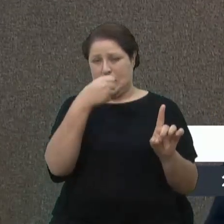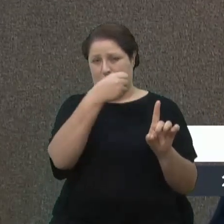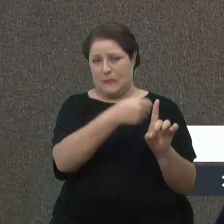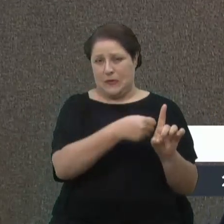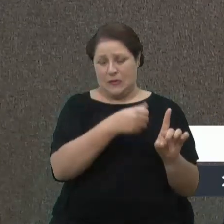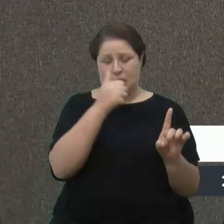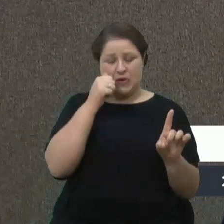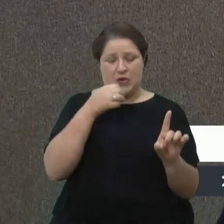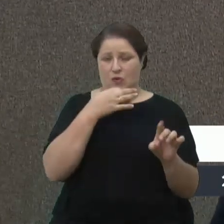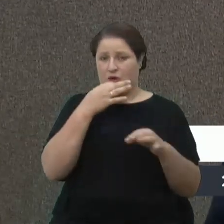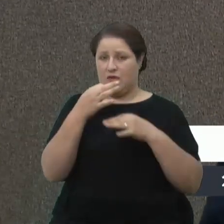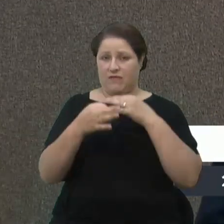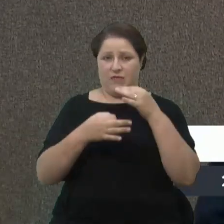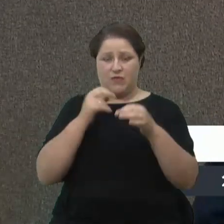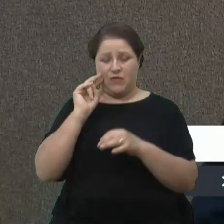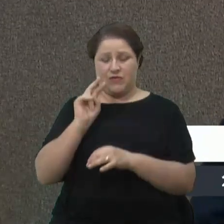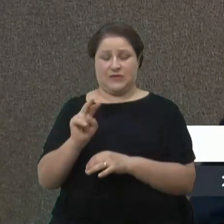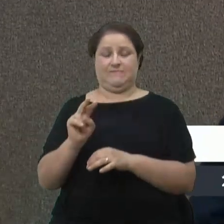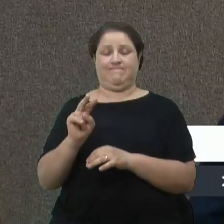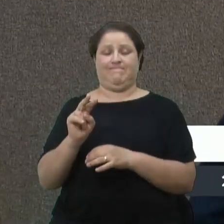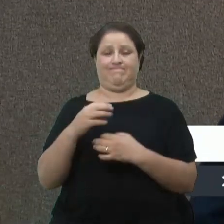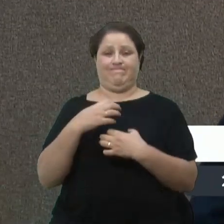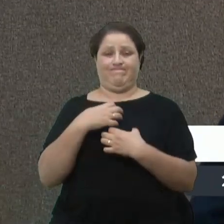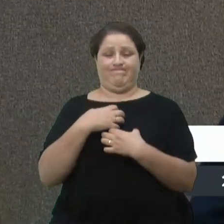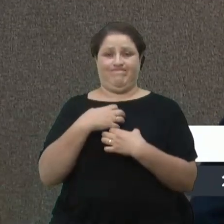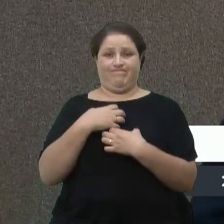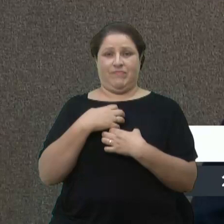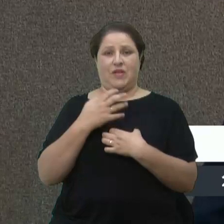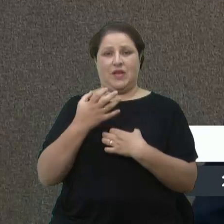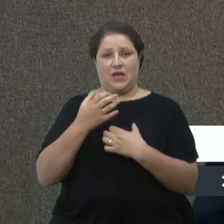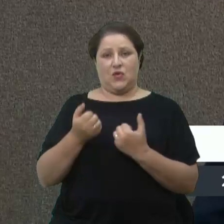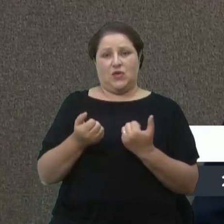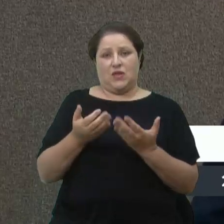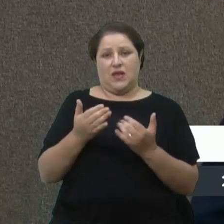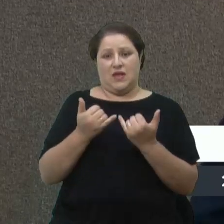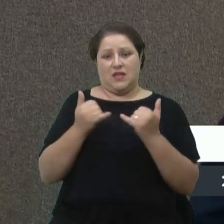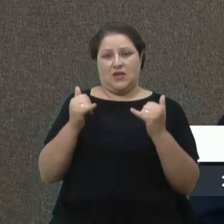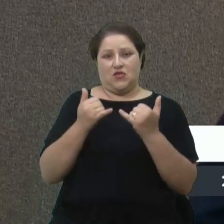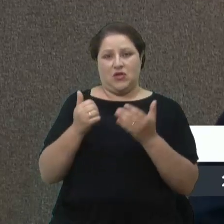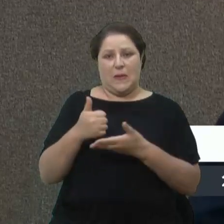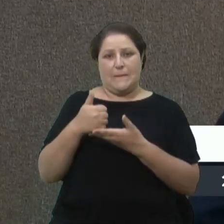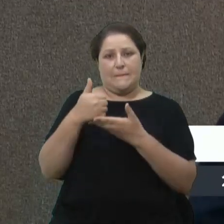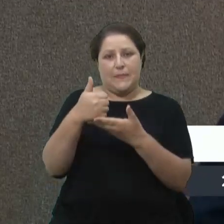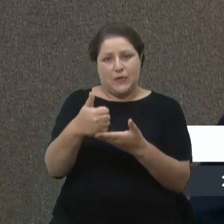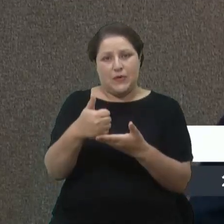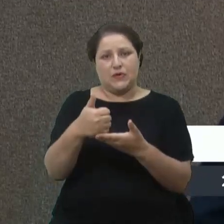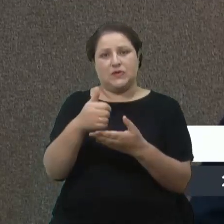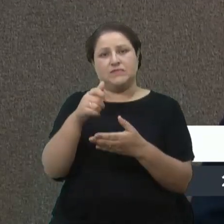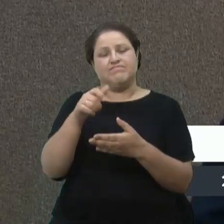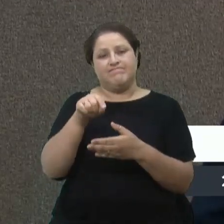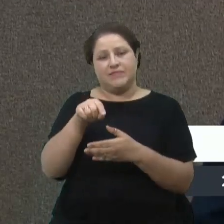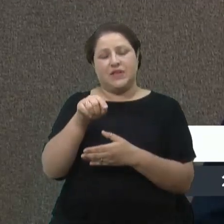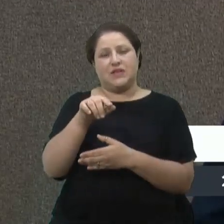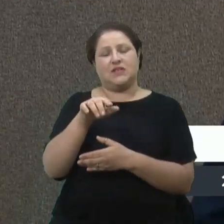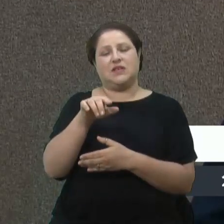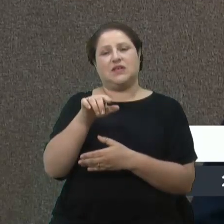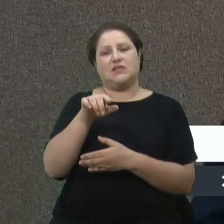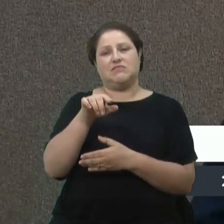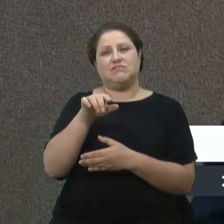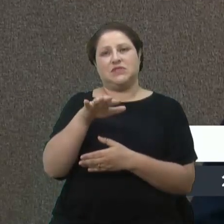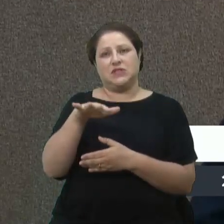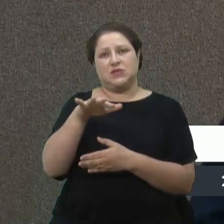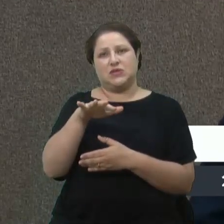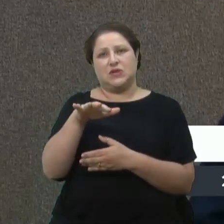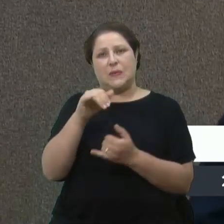horríveis. E eu quero dar uma energia, dar um apoio para essa situação, parece estar